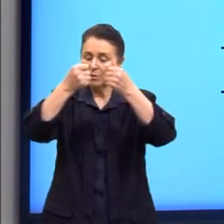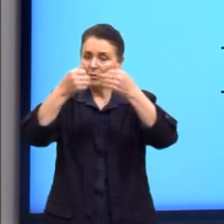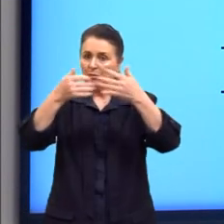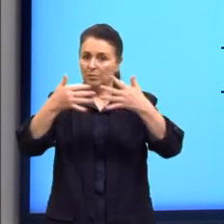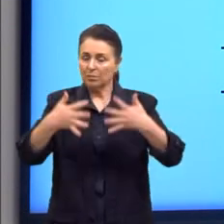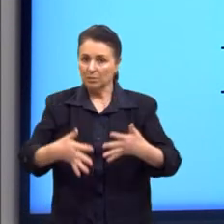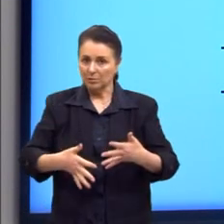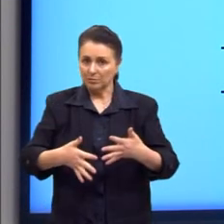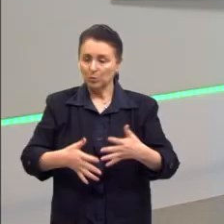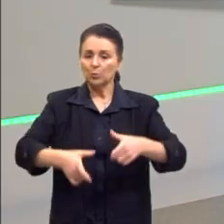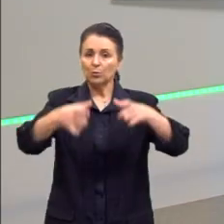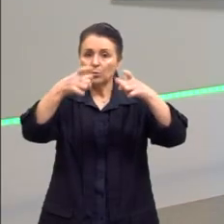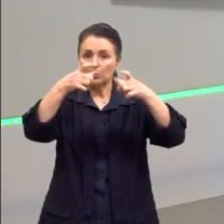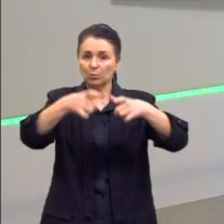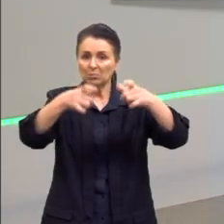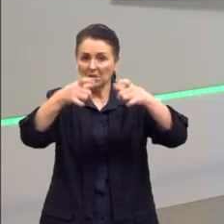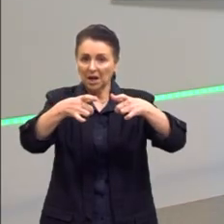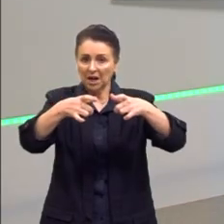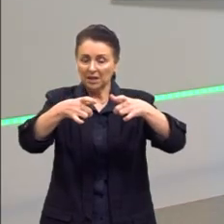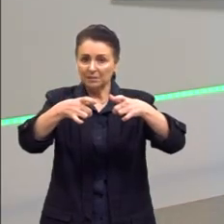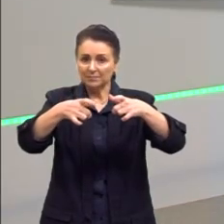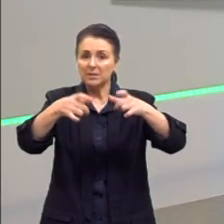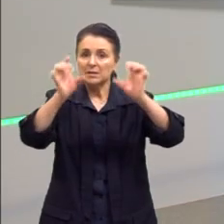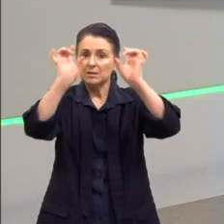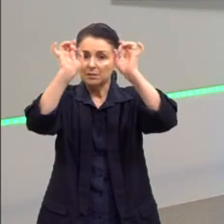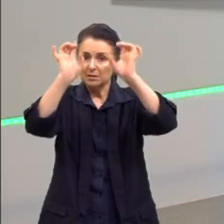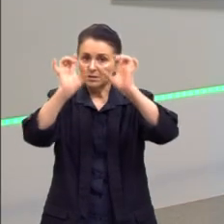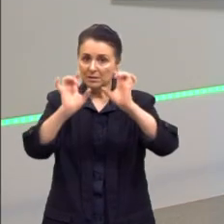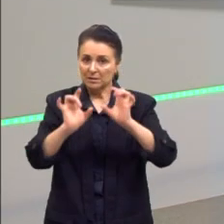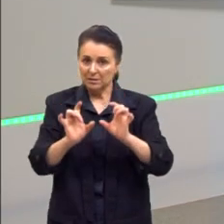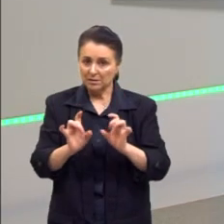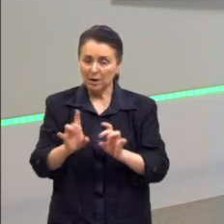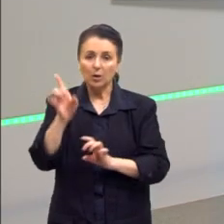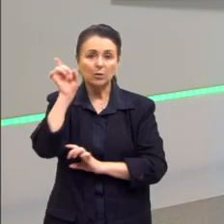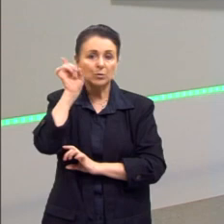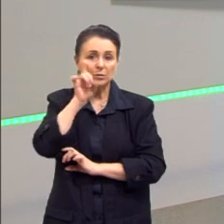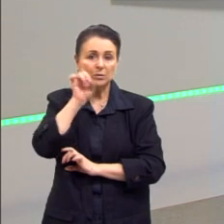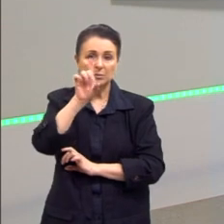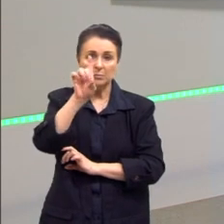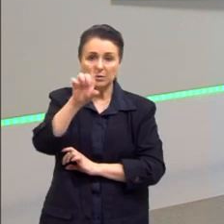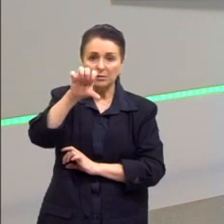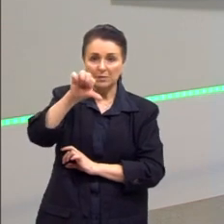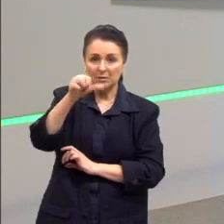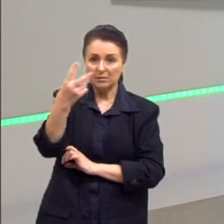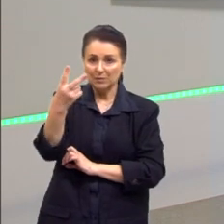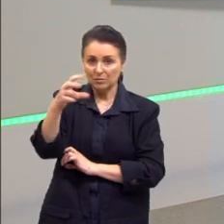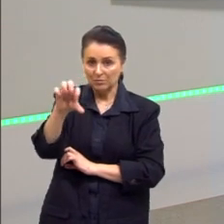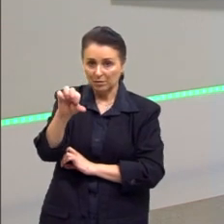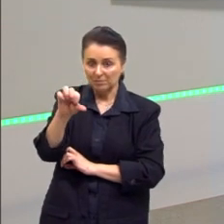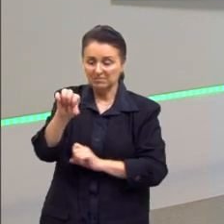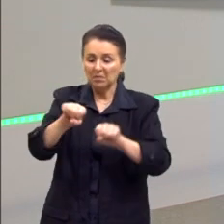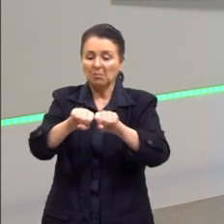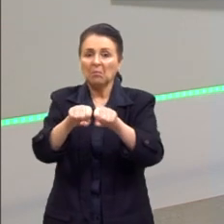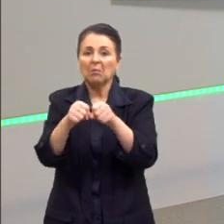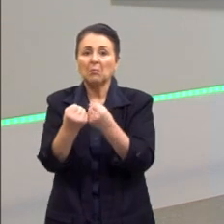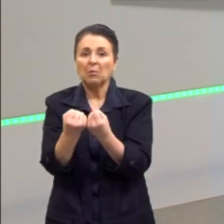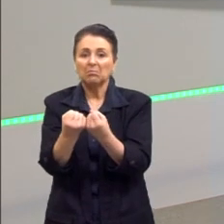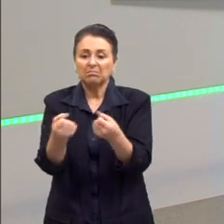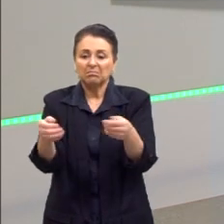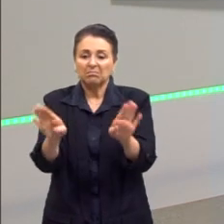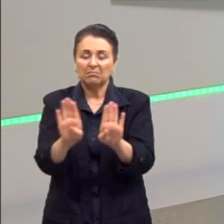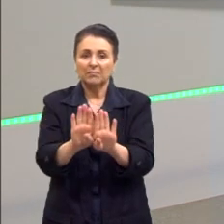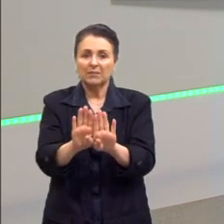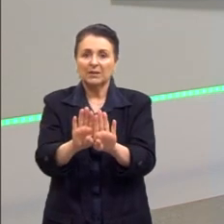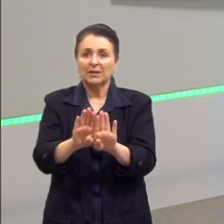Wall Street quebrou lá em 1929, quase 100 anos atrás. E o que foi esse